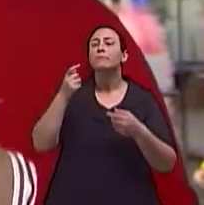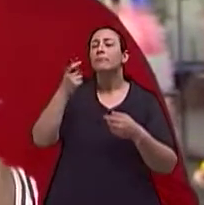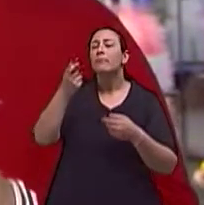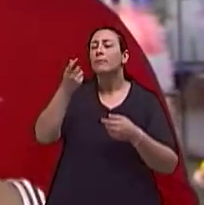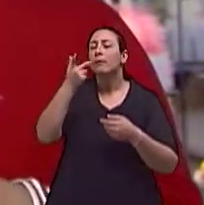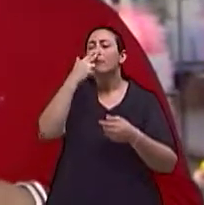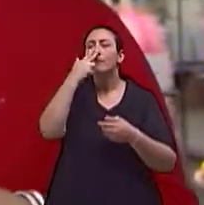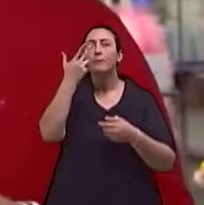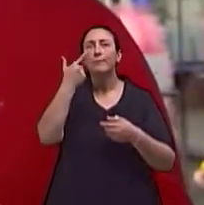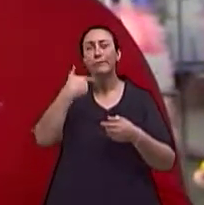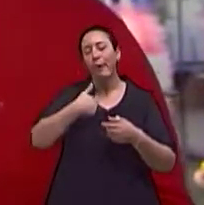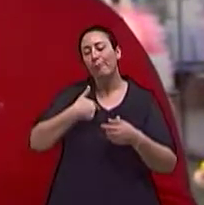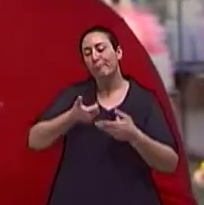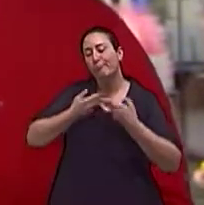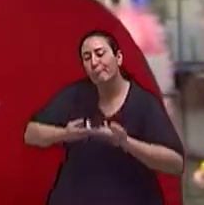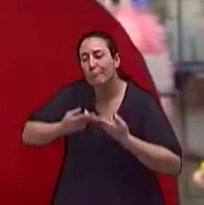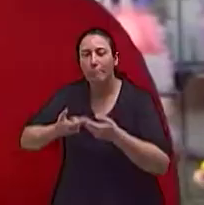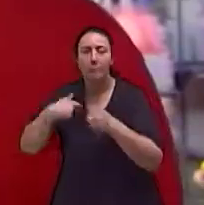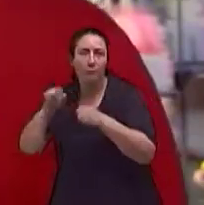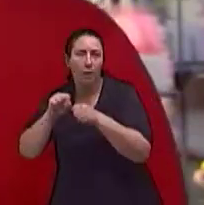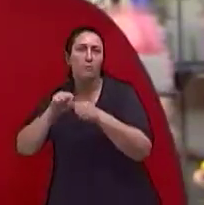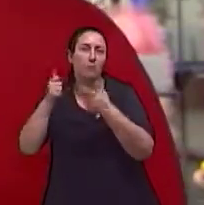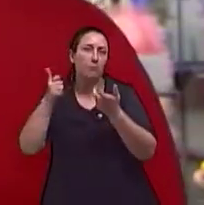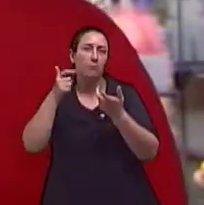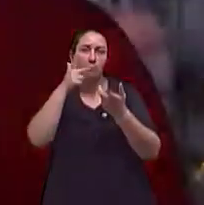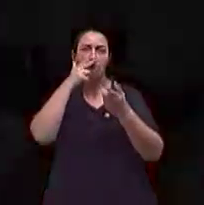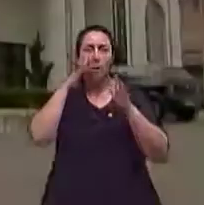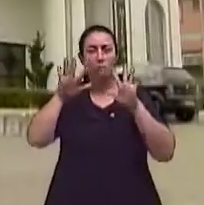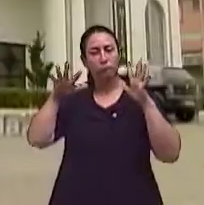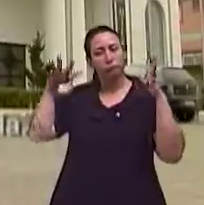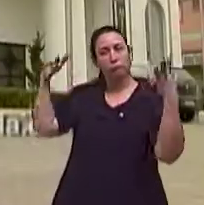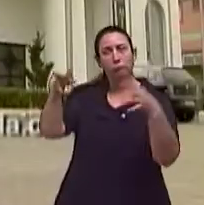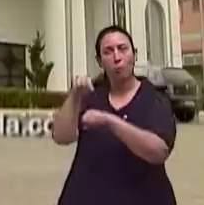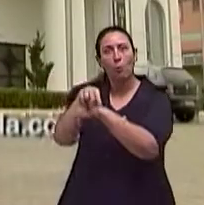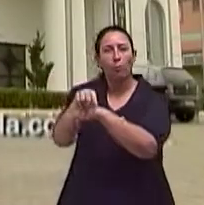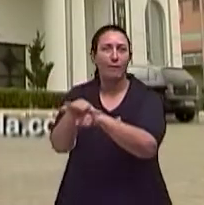mantinham sempre uma certa aura de intocável em volta delas.